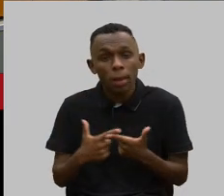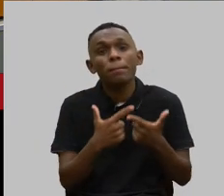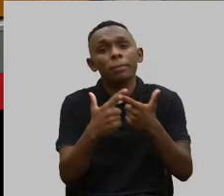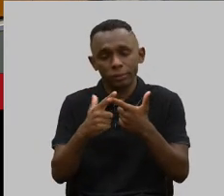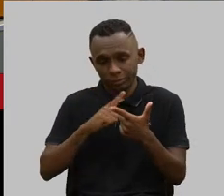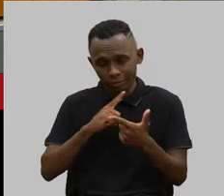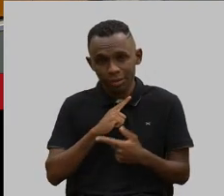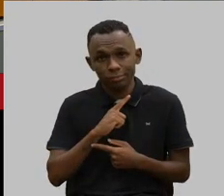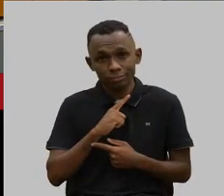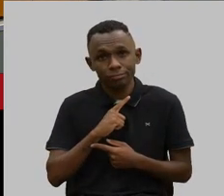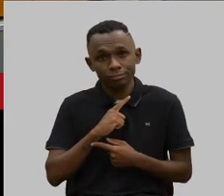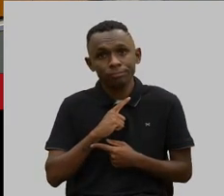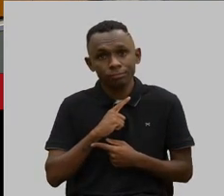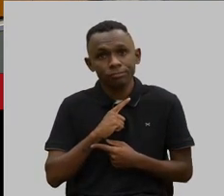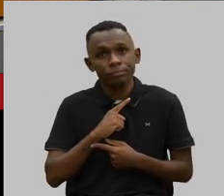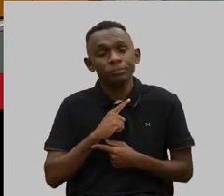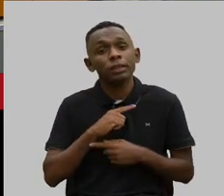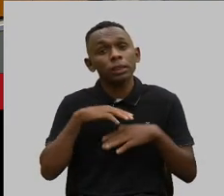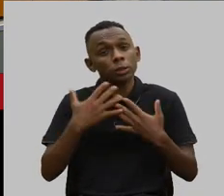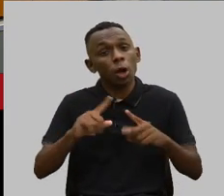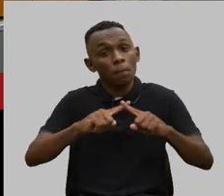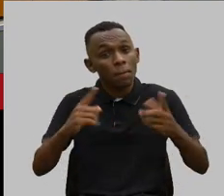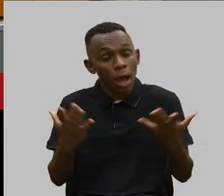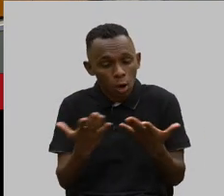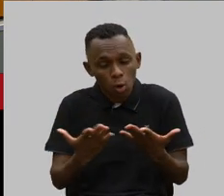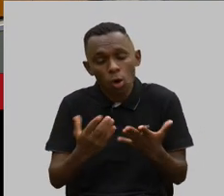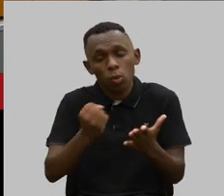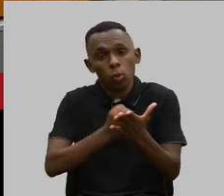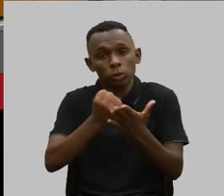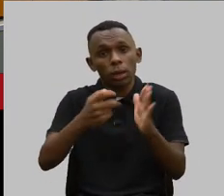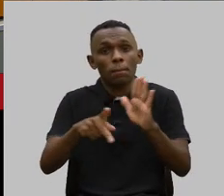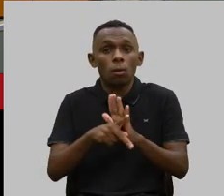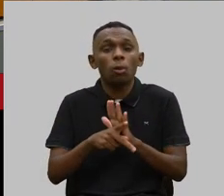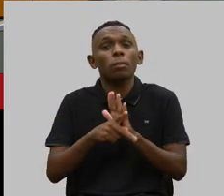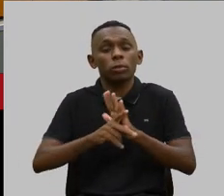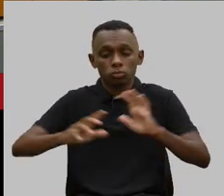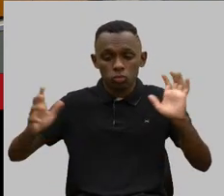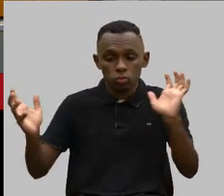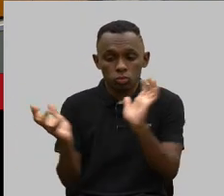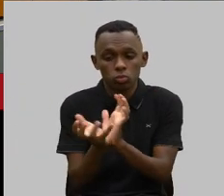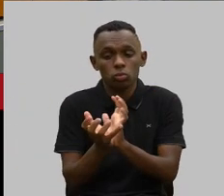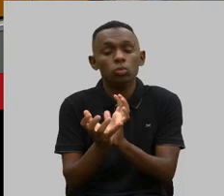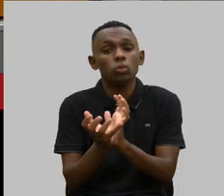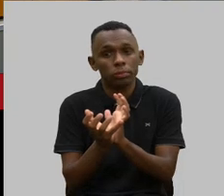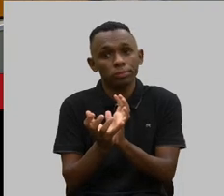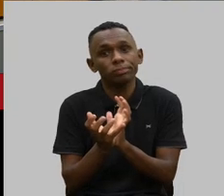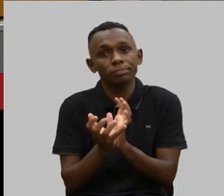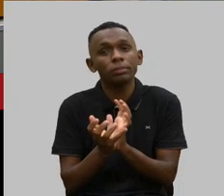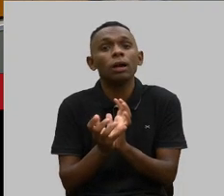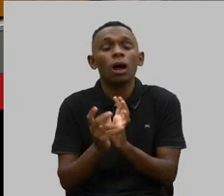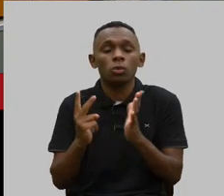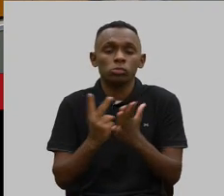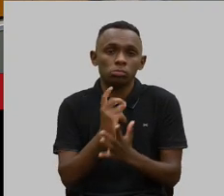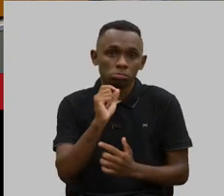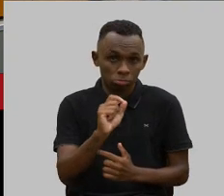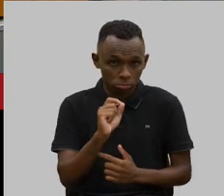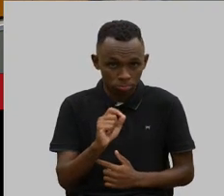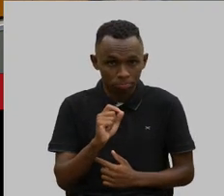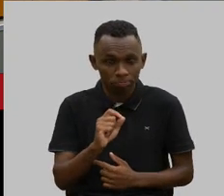Só em caso de fraude e inadimplência. Agora, já os contratos coletivos, o que acontece?